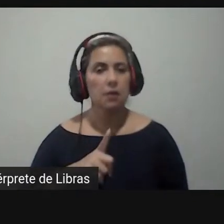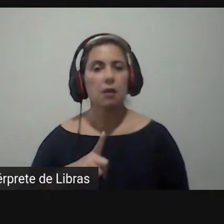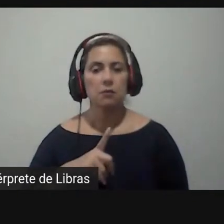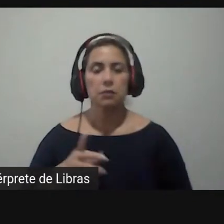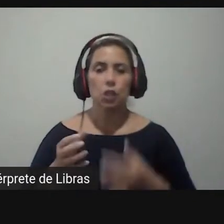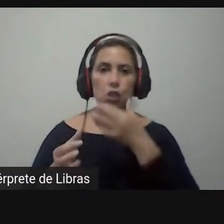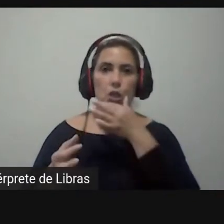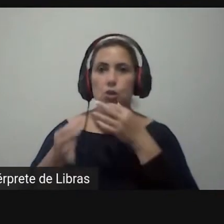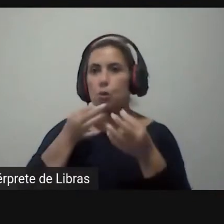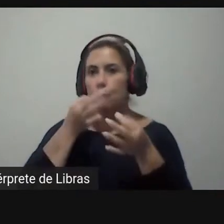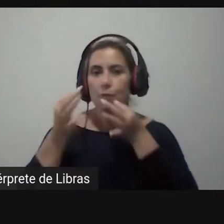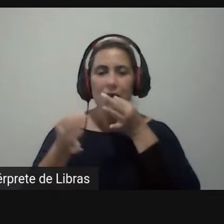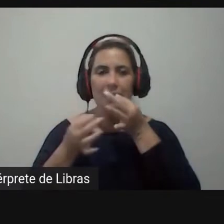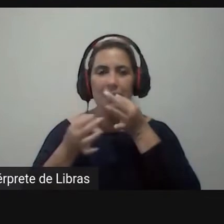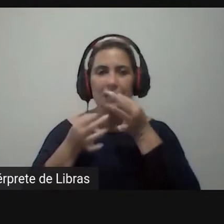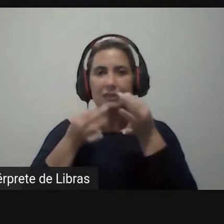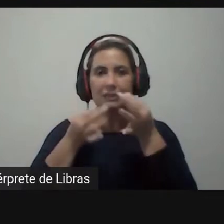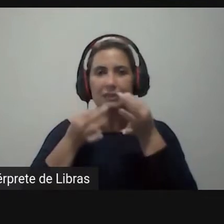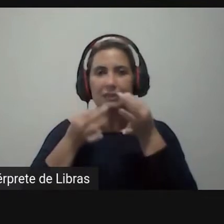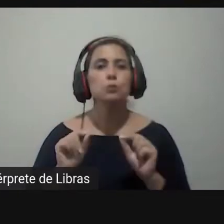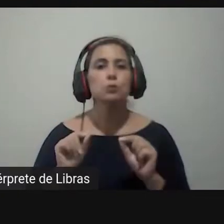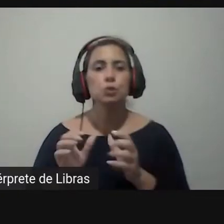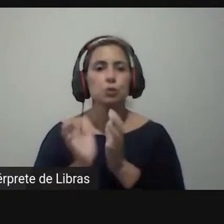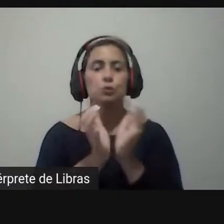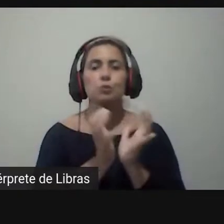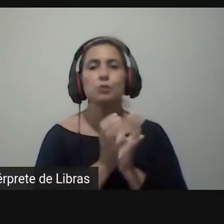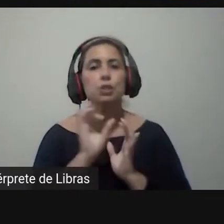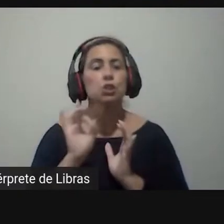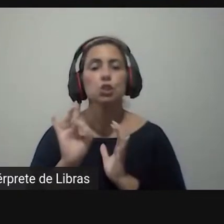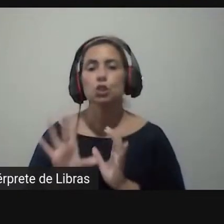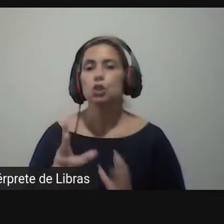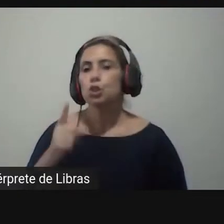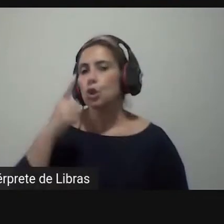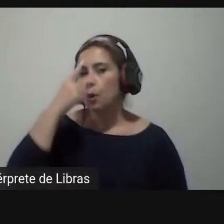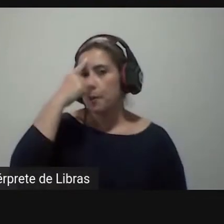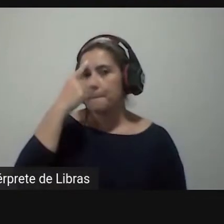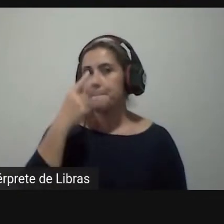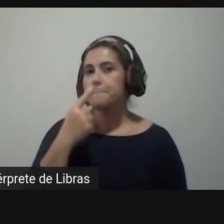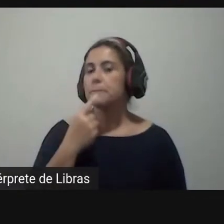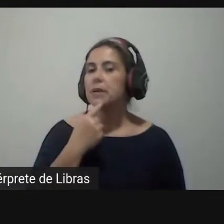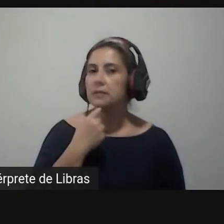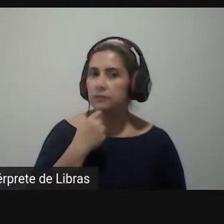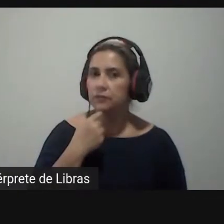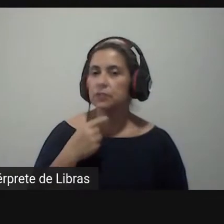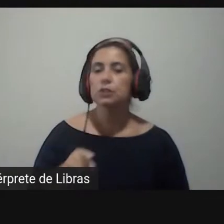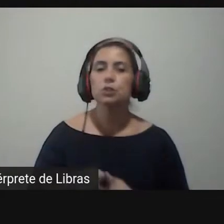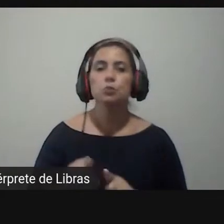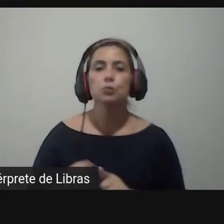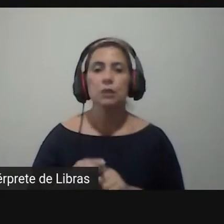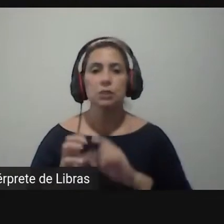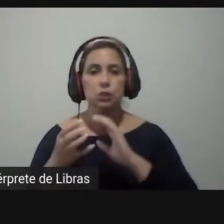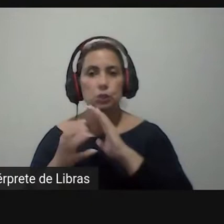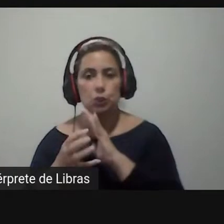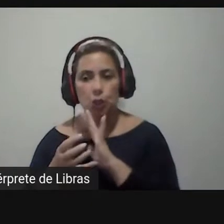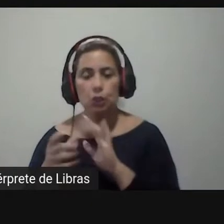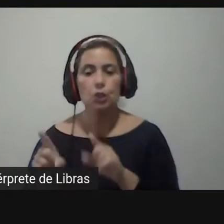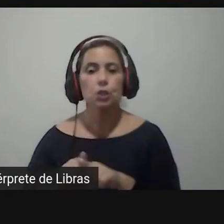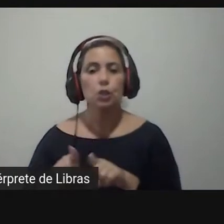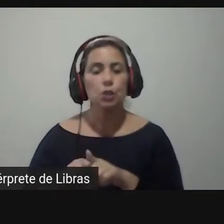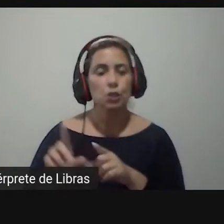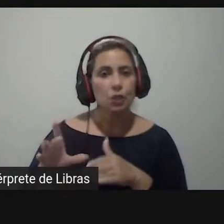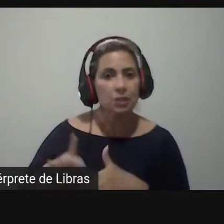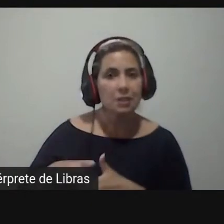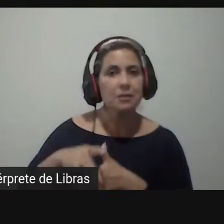ideológica taxonômica não apenas do perfil do parlamentar quanto das bancadas das lideranças